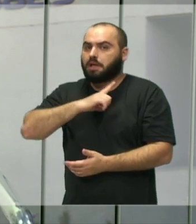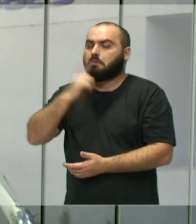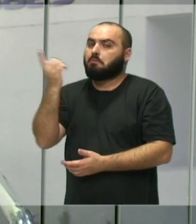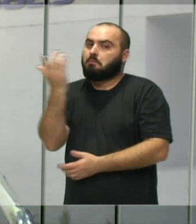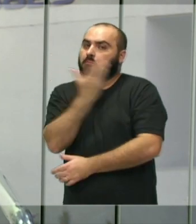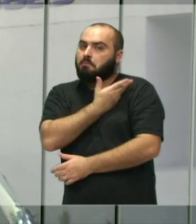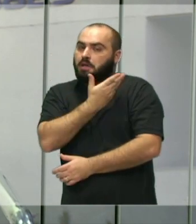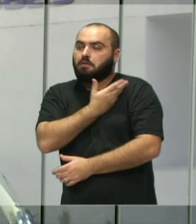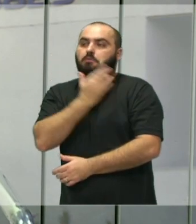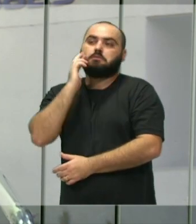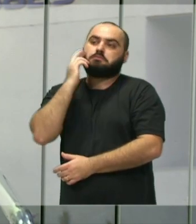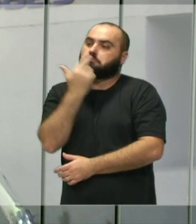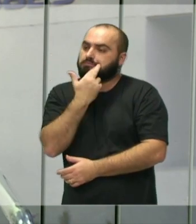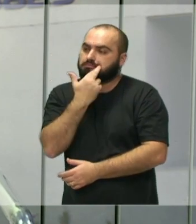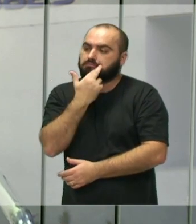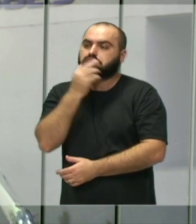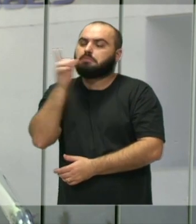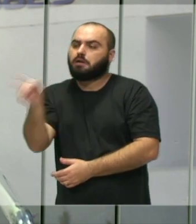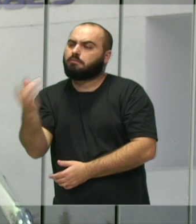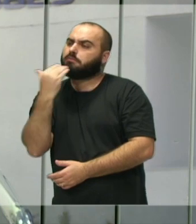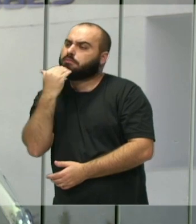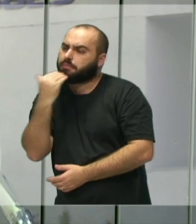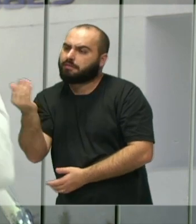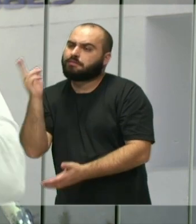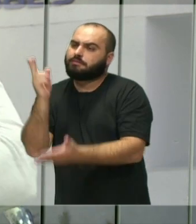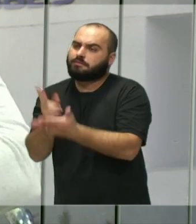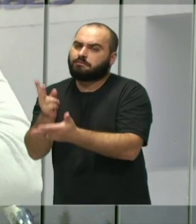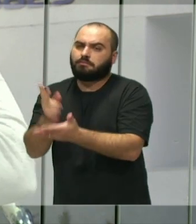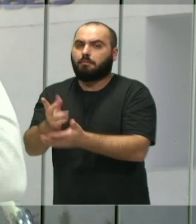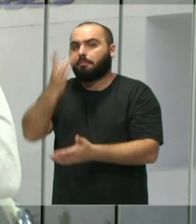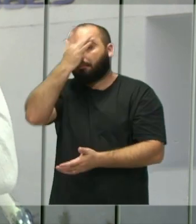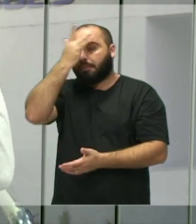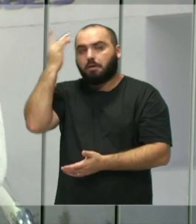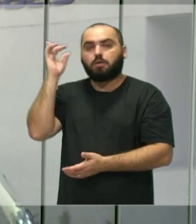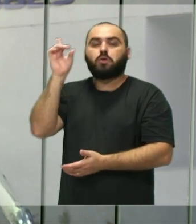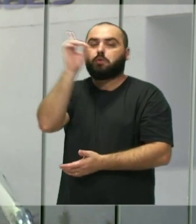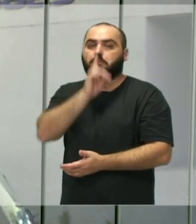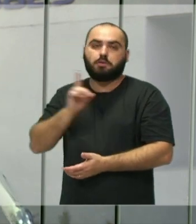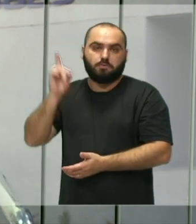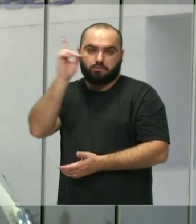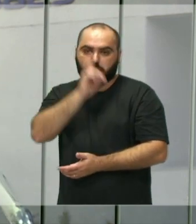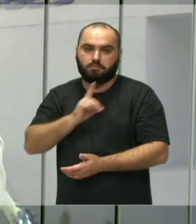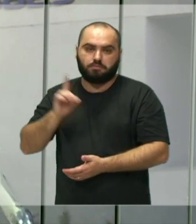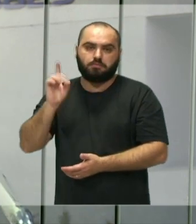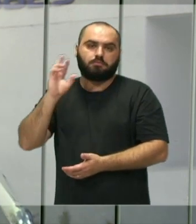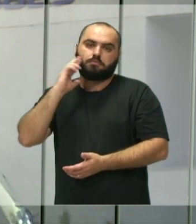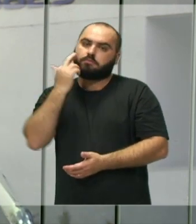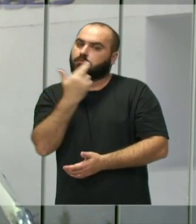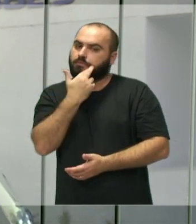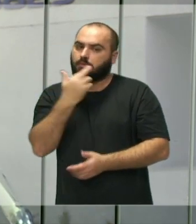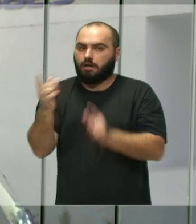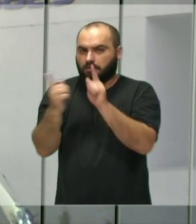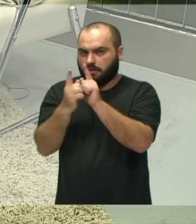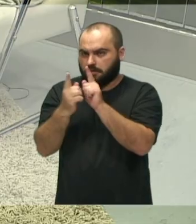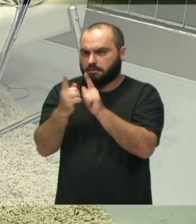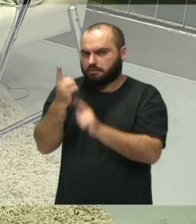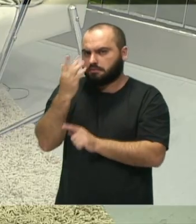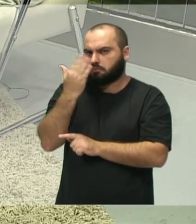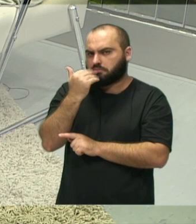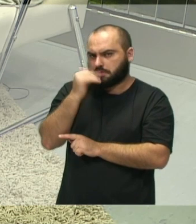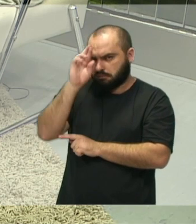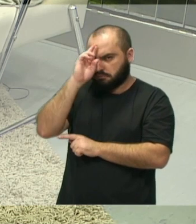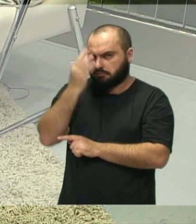e ele sempre me pede, porque as pessoas estão lá no domingo, ele é um restaurante que atende mais para almoço, né?